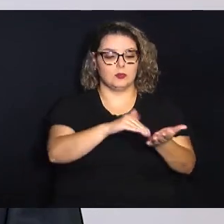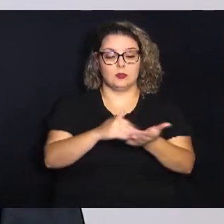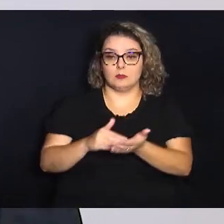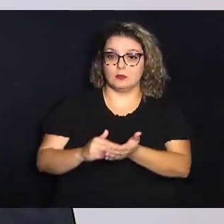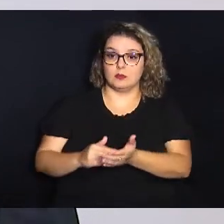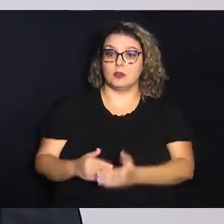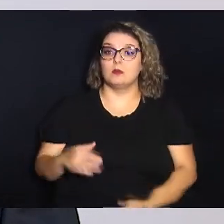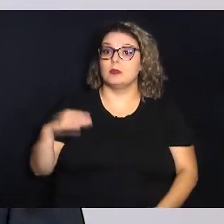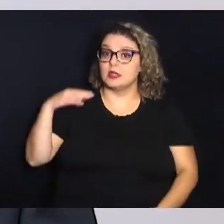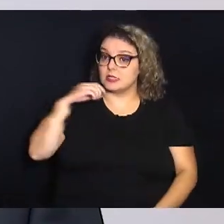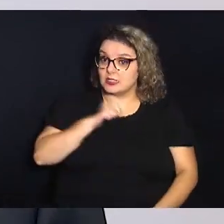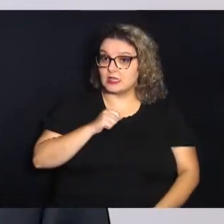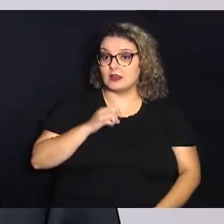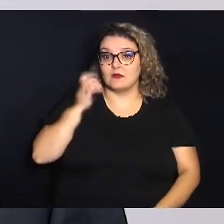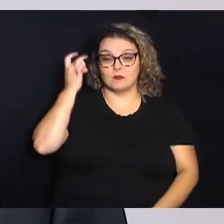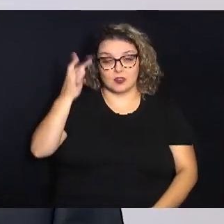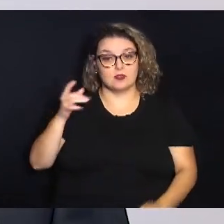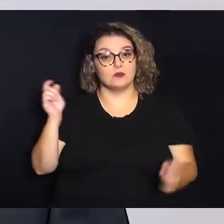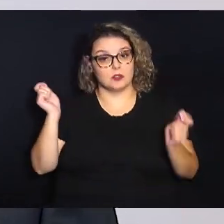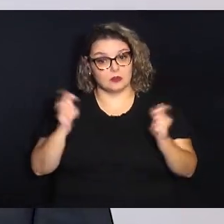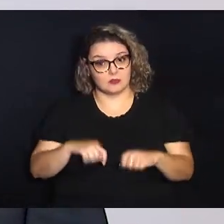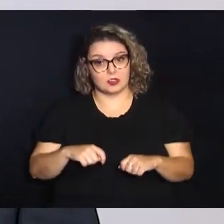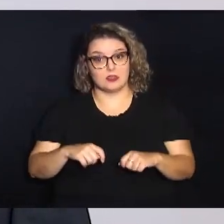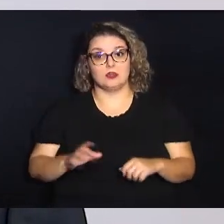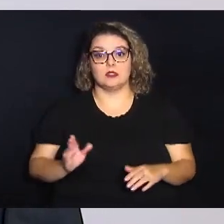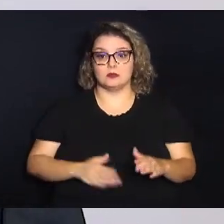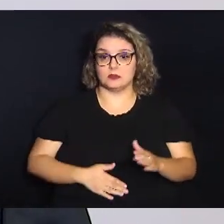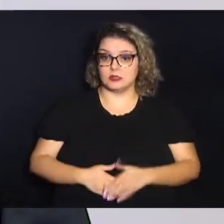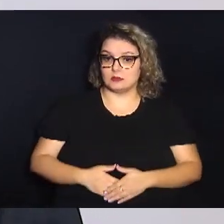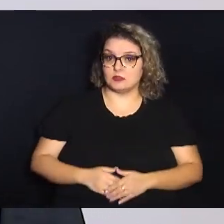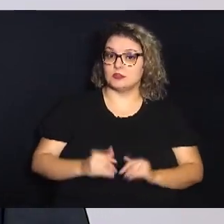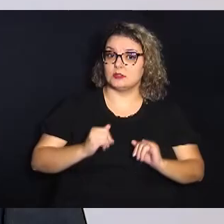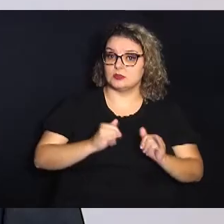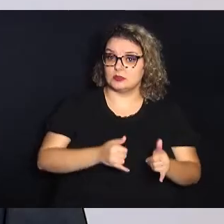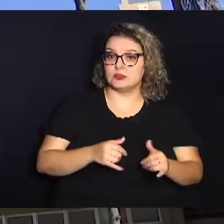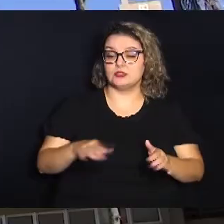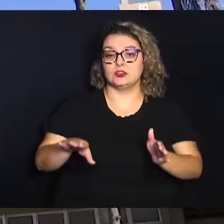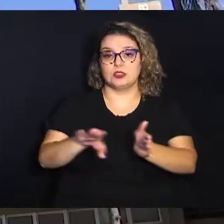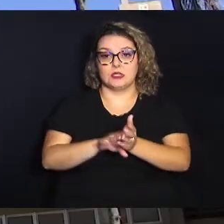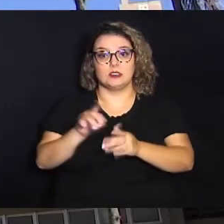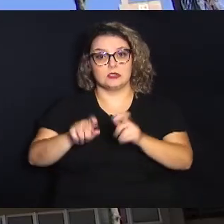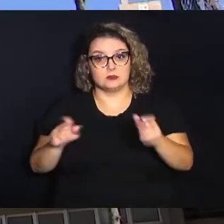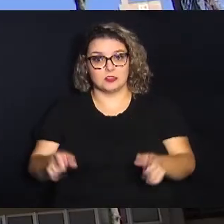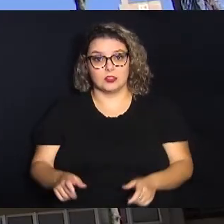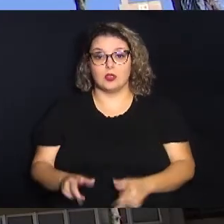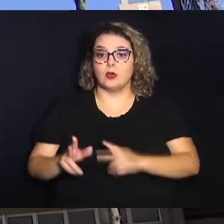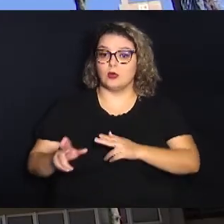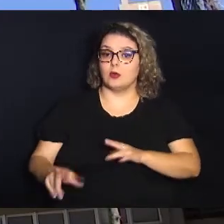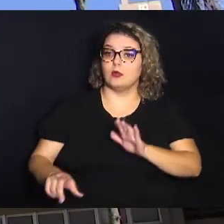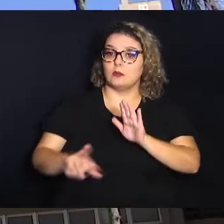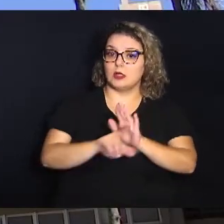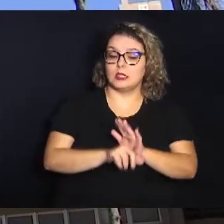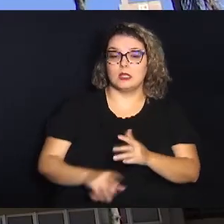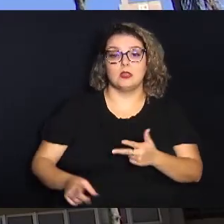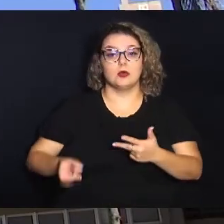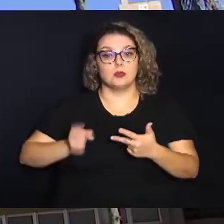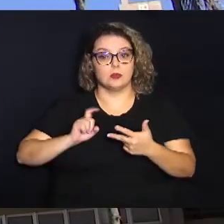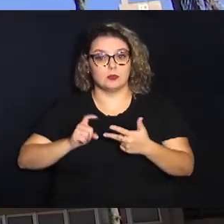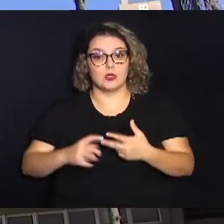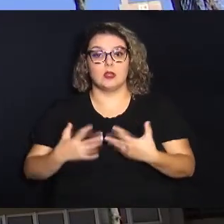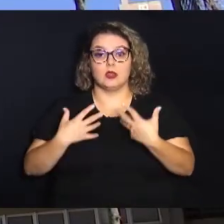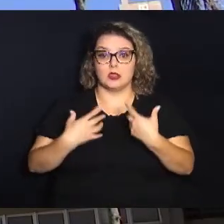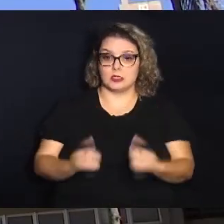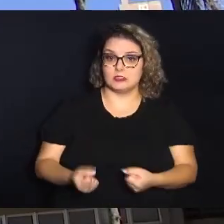secretarias para ver o caminho mais curto e a maneira mais eficiente dessas fraudas chegarem De acordo com a lei, o poder executivo